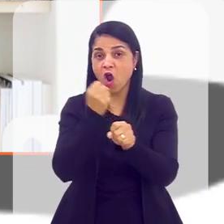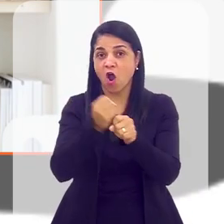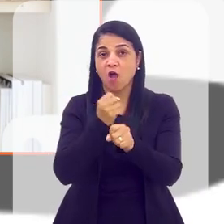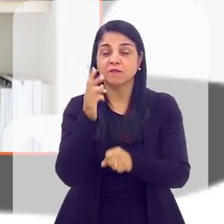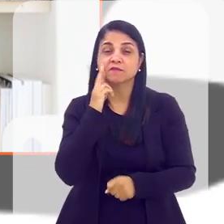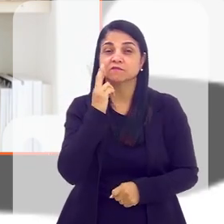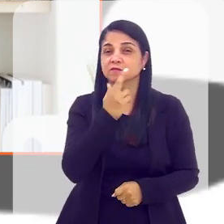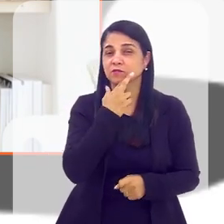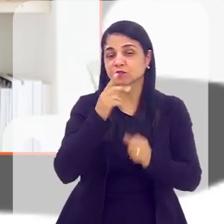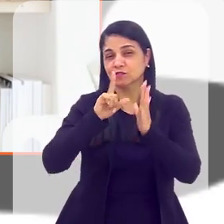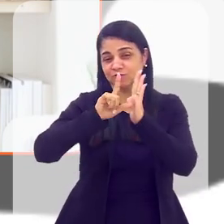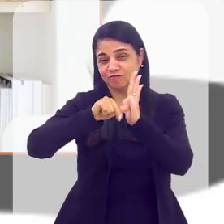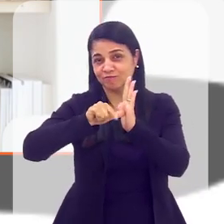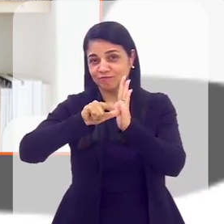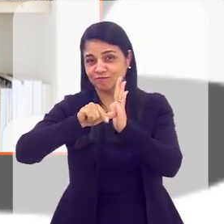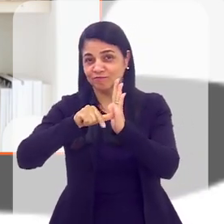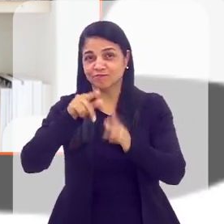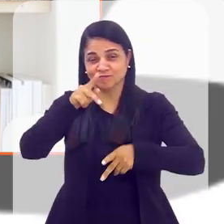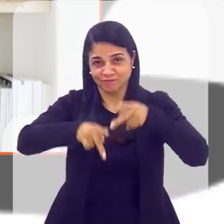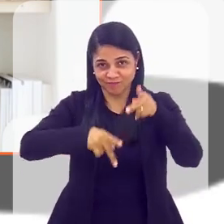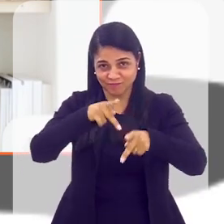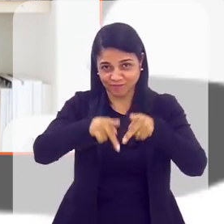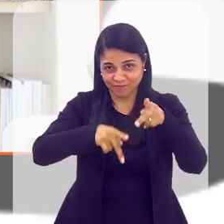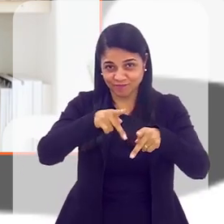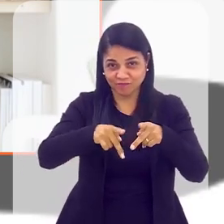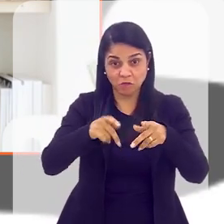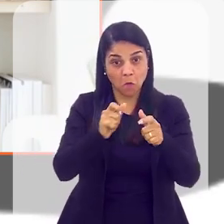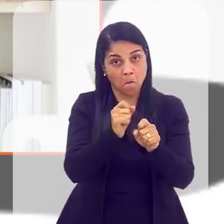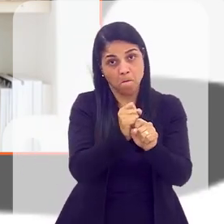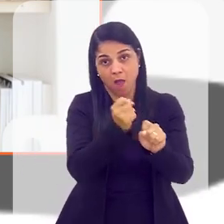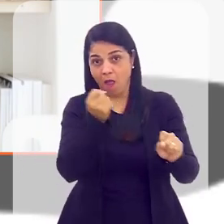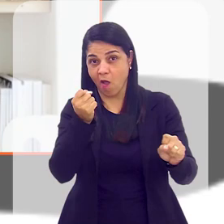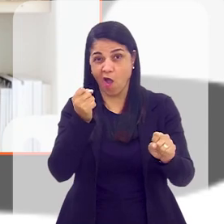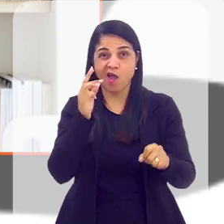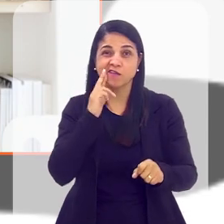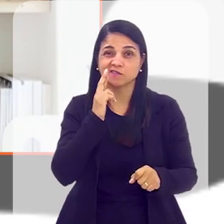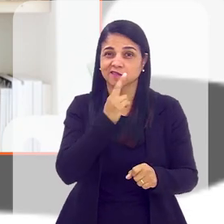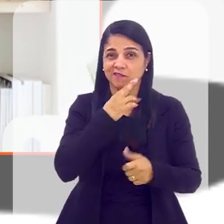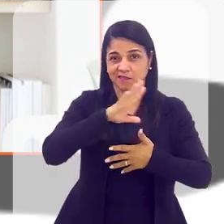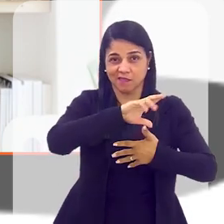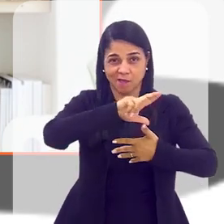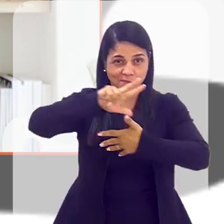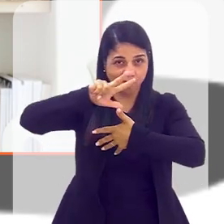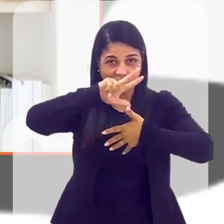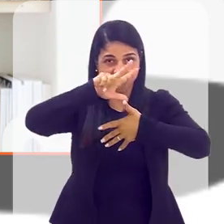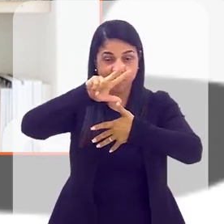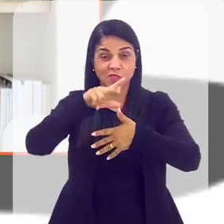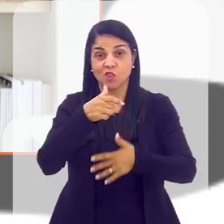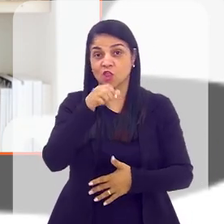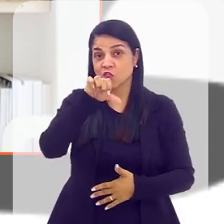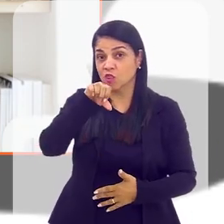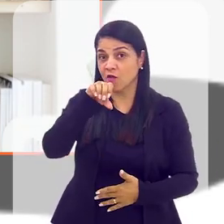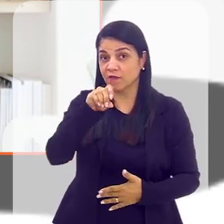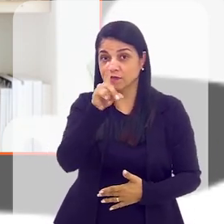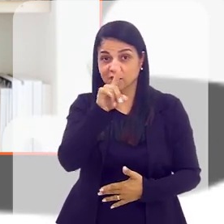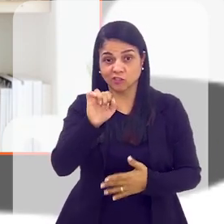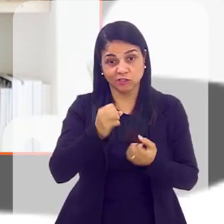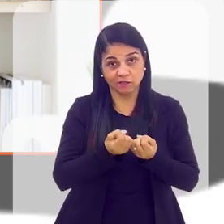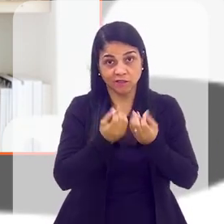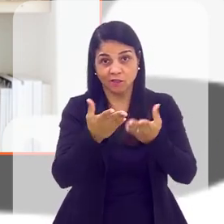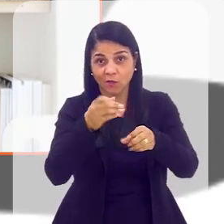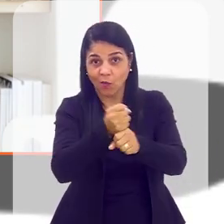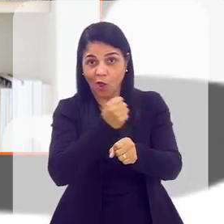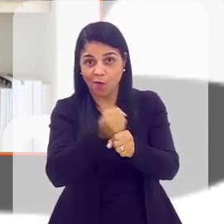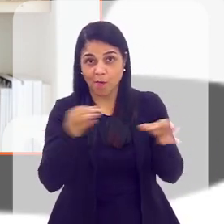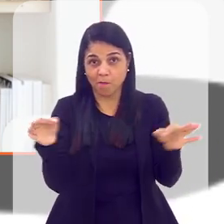do restaurante popular da Central do Brasil, o maior da América Latina, entregue em apenas 90 dias e